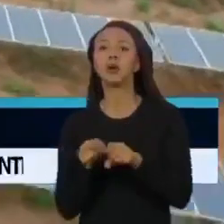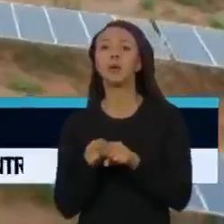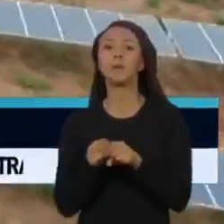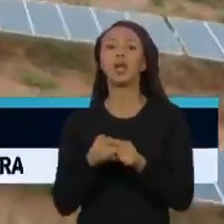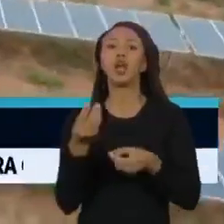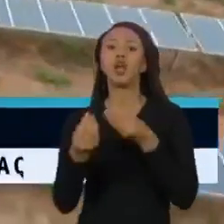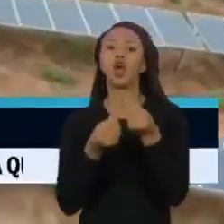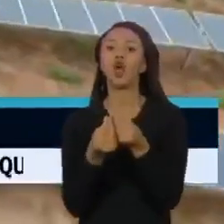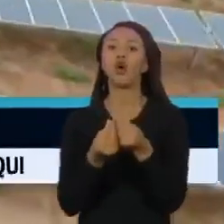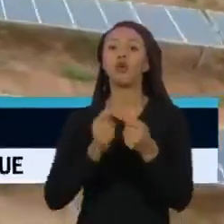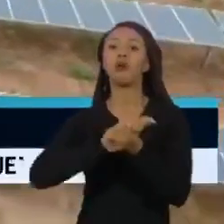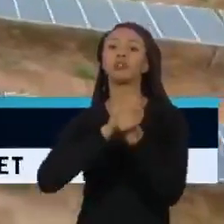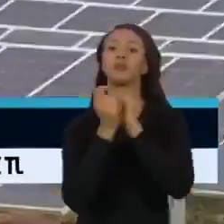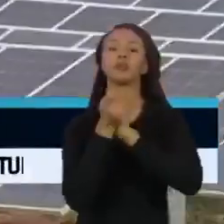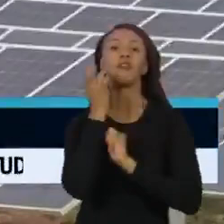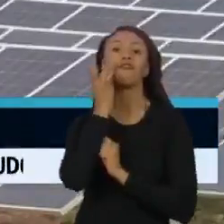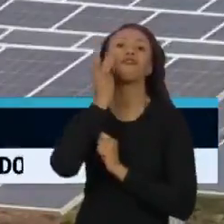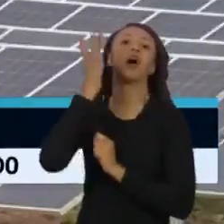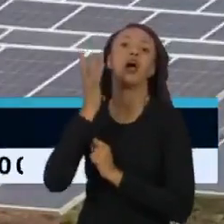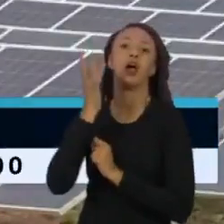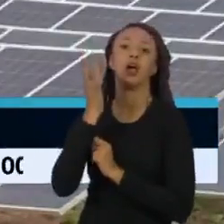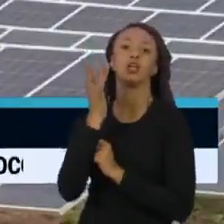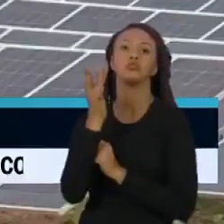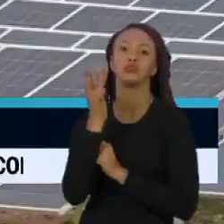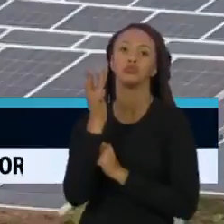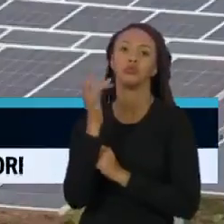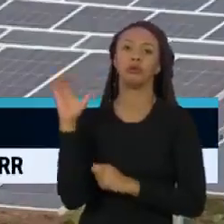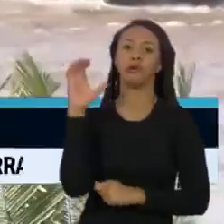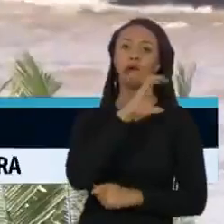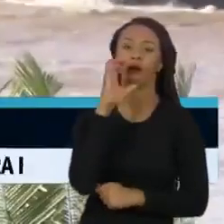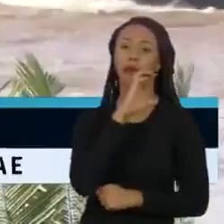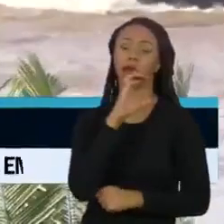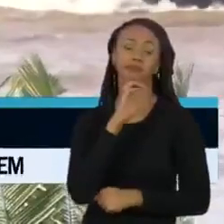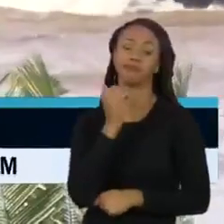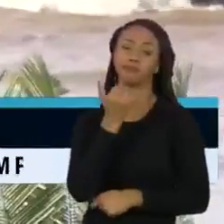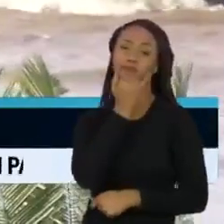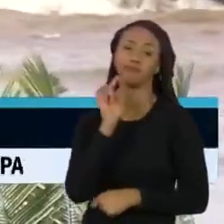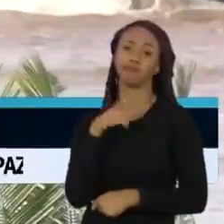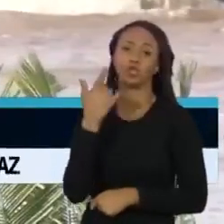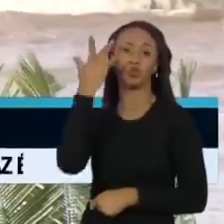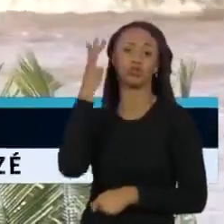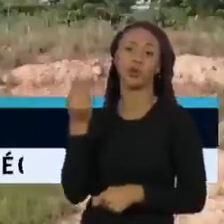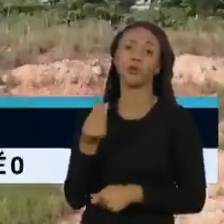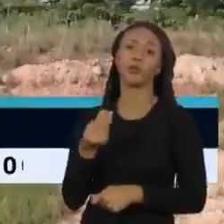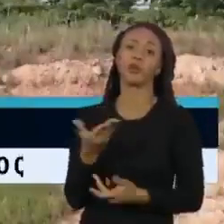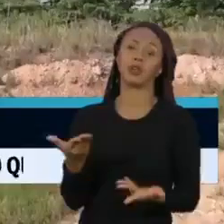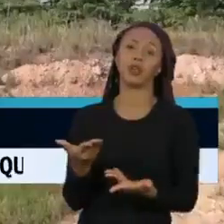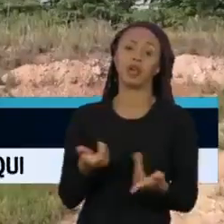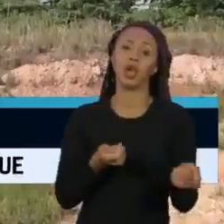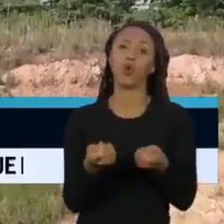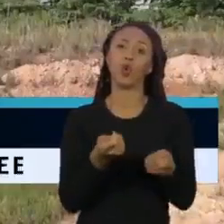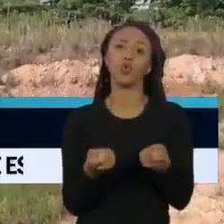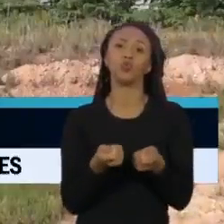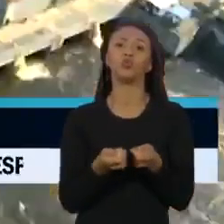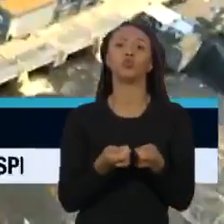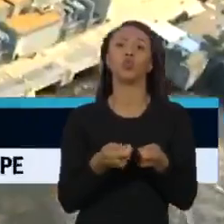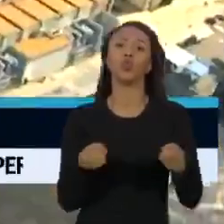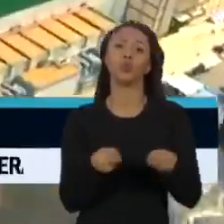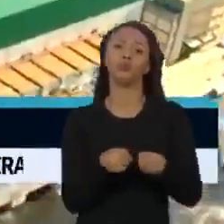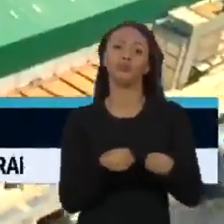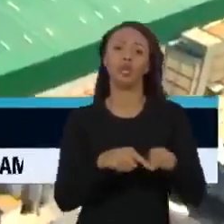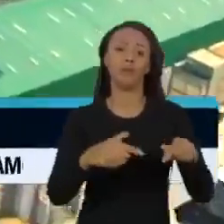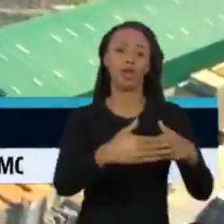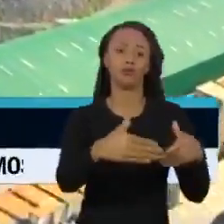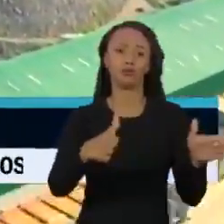adaptado à introdução de novas renováveis, isso acaba a gente que não aproveita porque a gestão dos reservatórios acaba não ajudando.